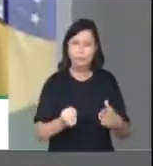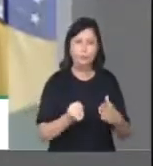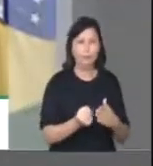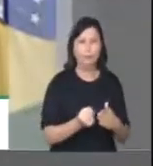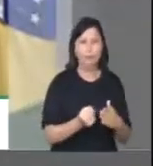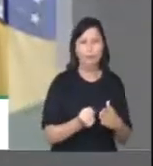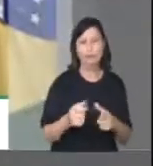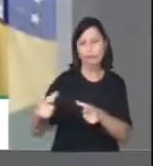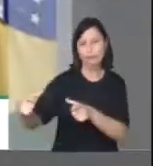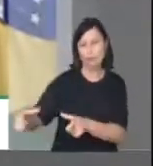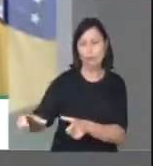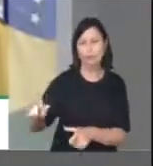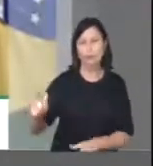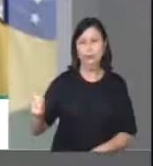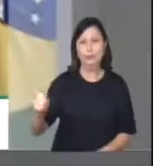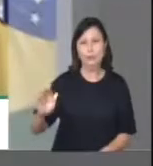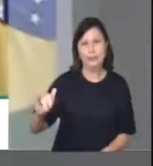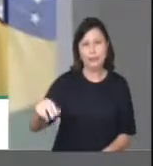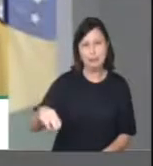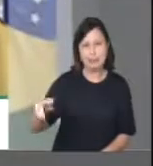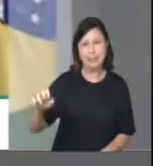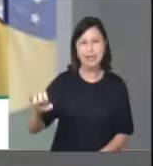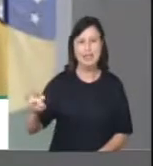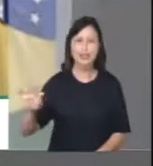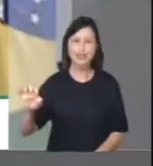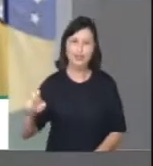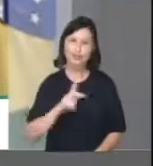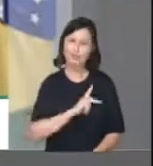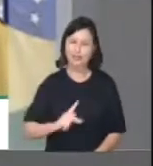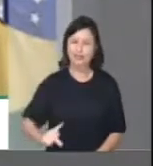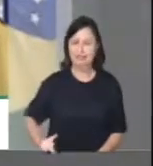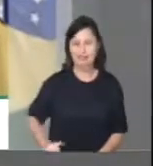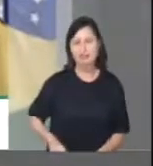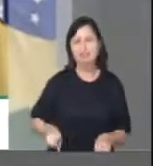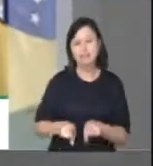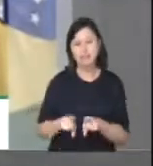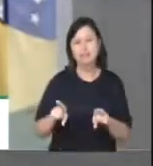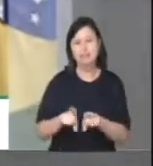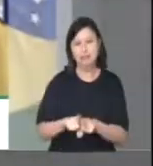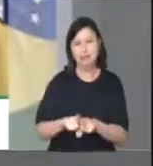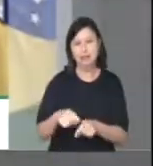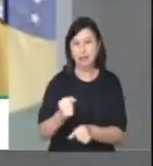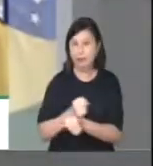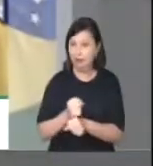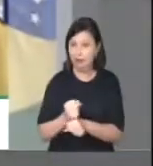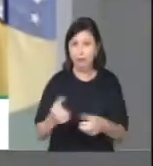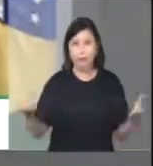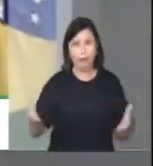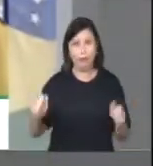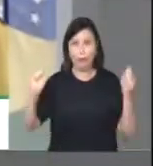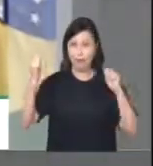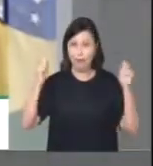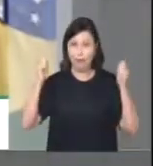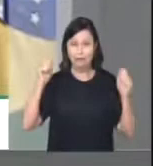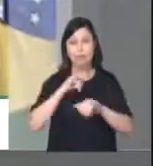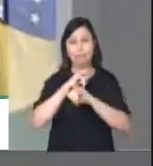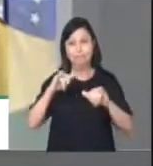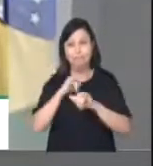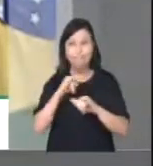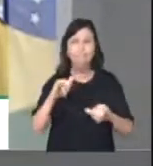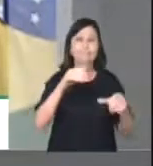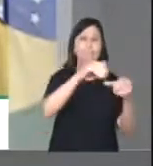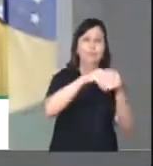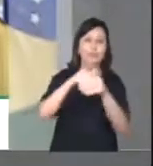gabinete, mas em especial na nossa presidência durante esse ano, um ano de eleição, mas que a gente conseguiu pautar